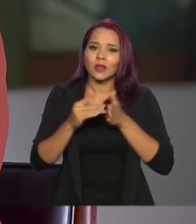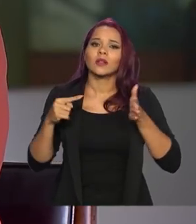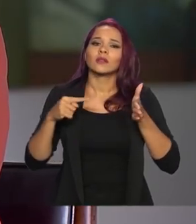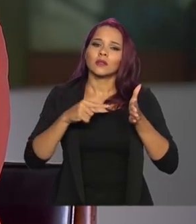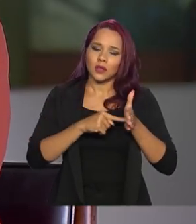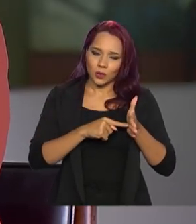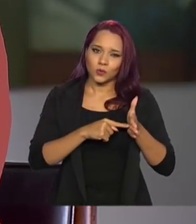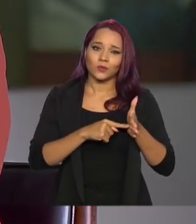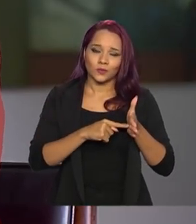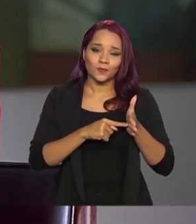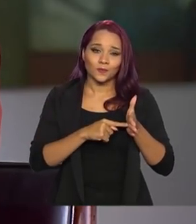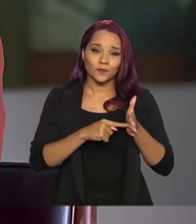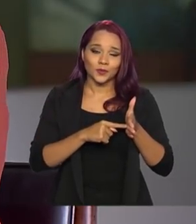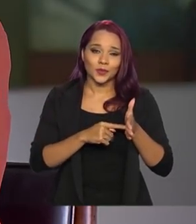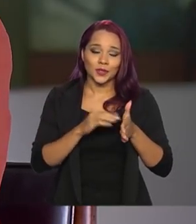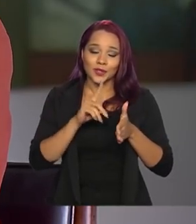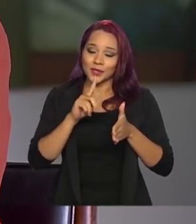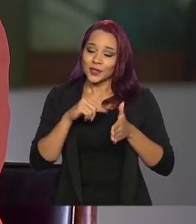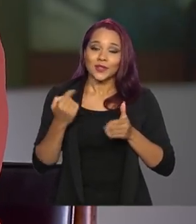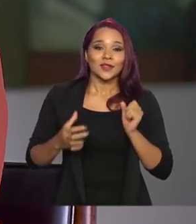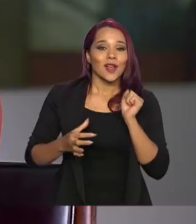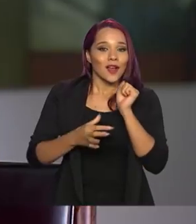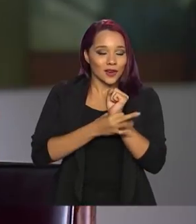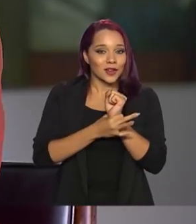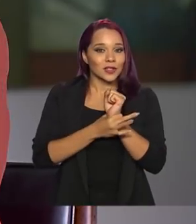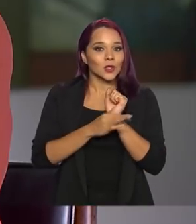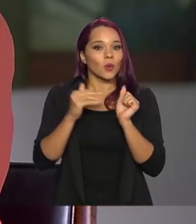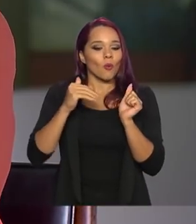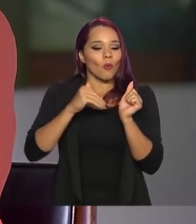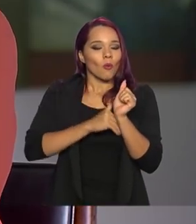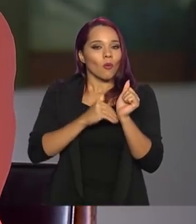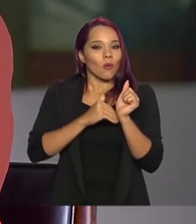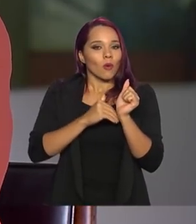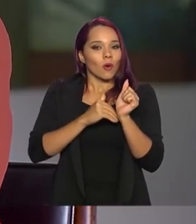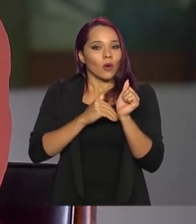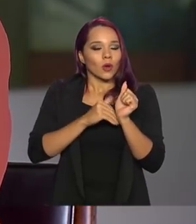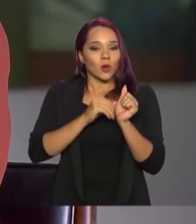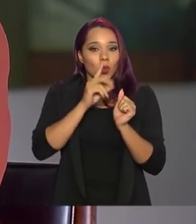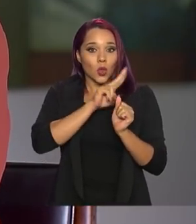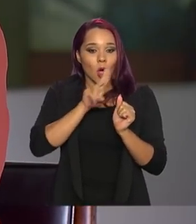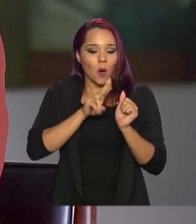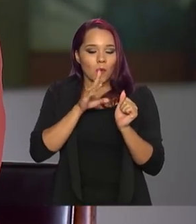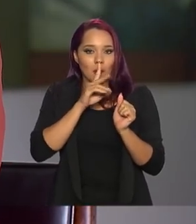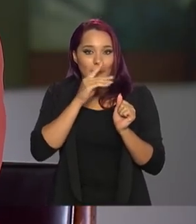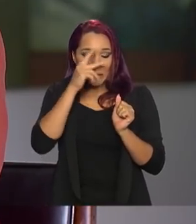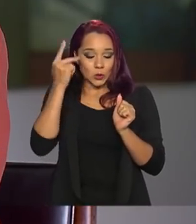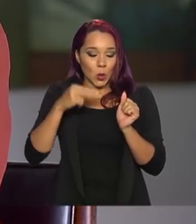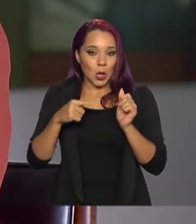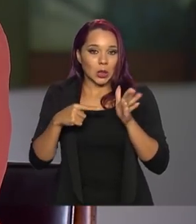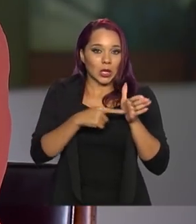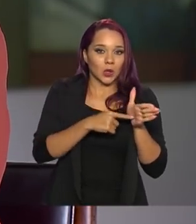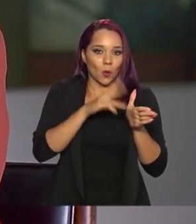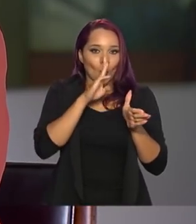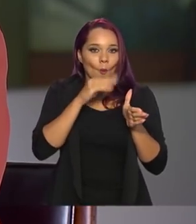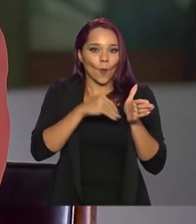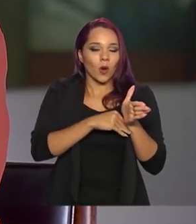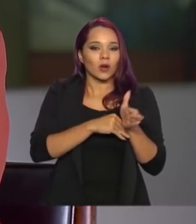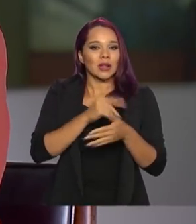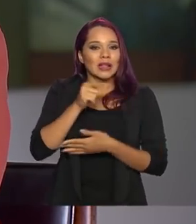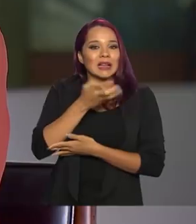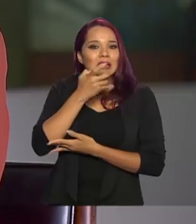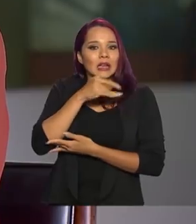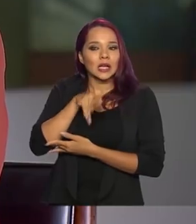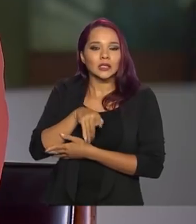denunciei e a gente garante o anonimato e o sigilo ao denunciante. Com relação à criança, não se